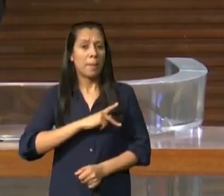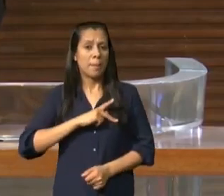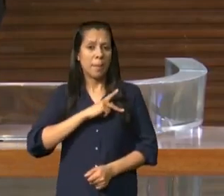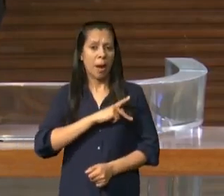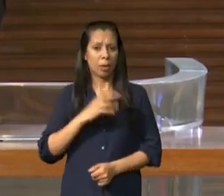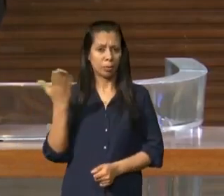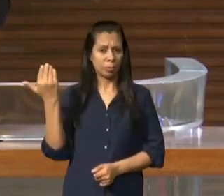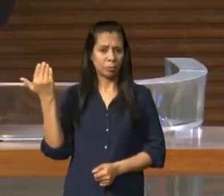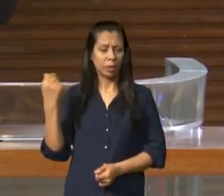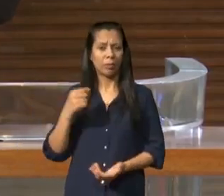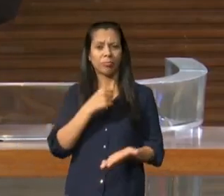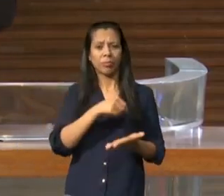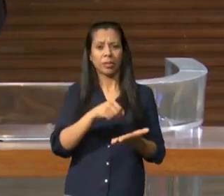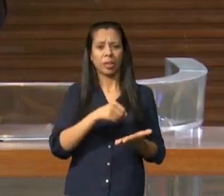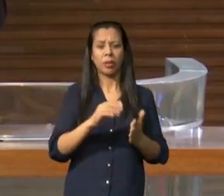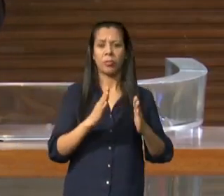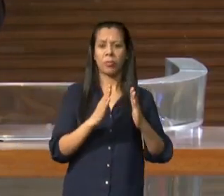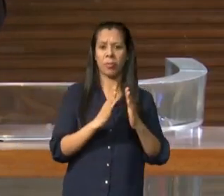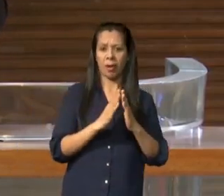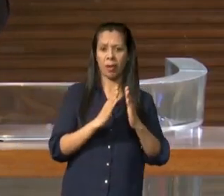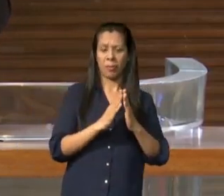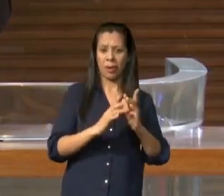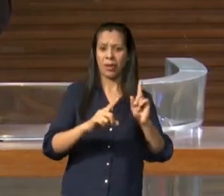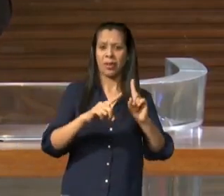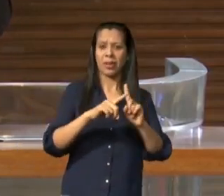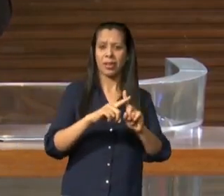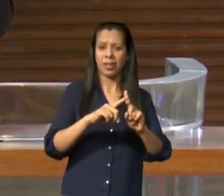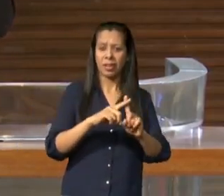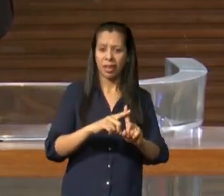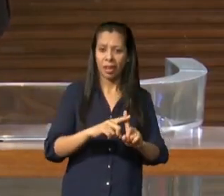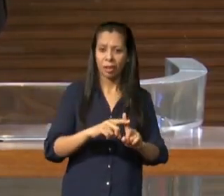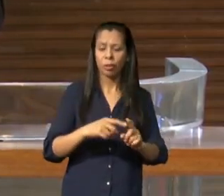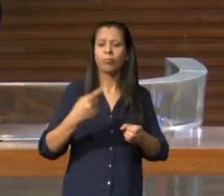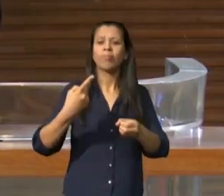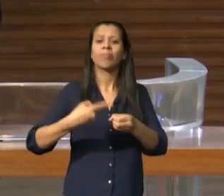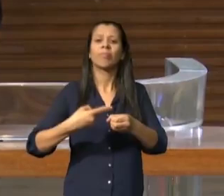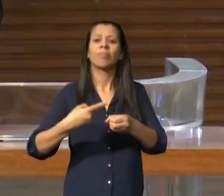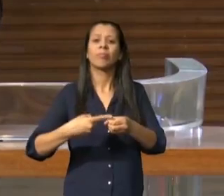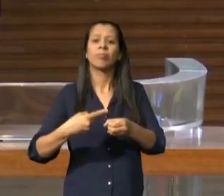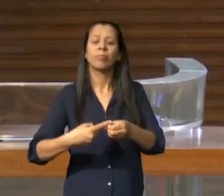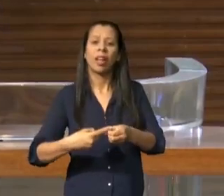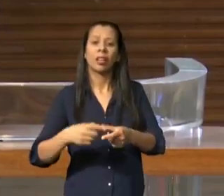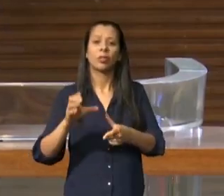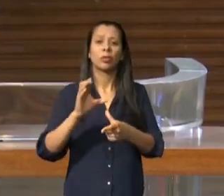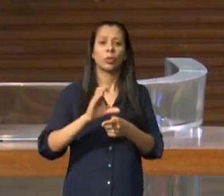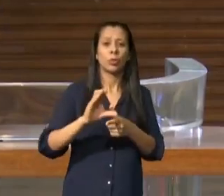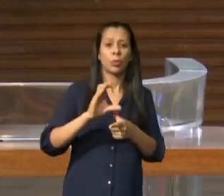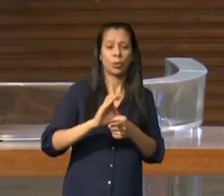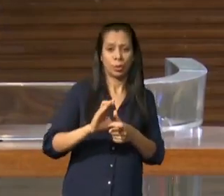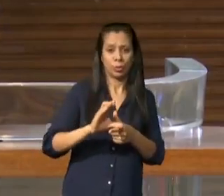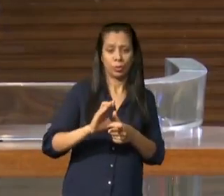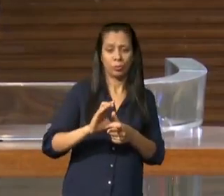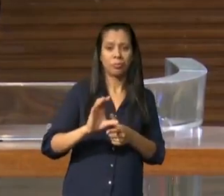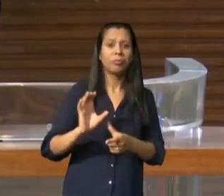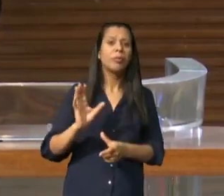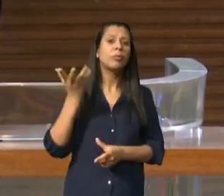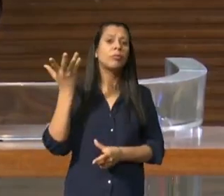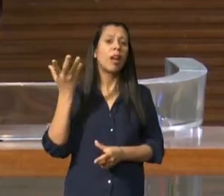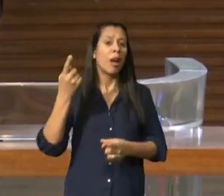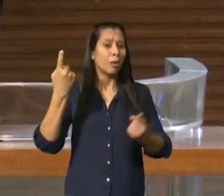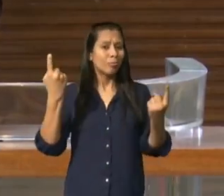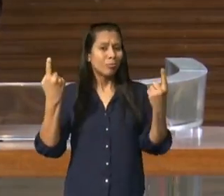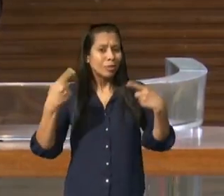igreja de Corinto, uma igreja próspera, porém com muitos desafios e esses desafios nada mais eram